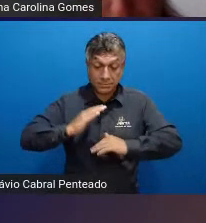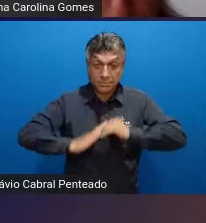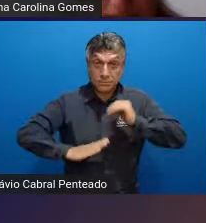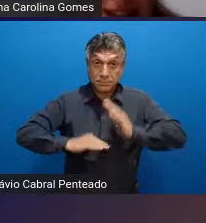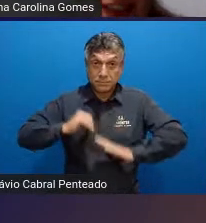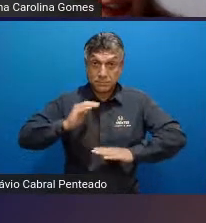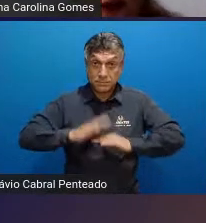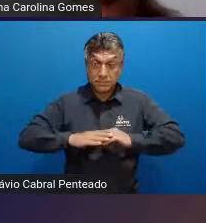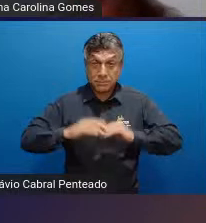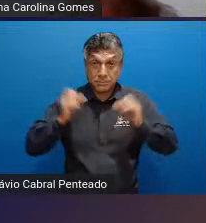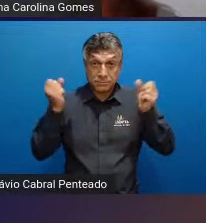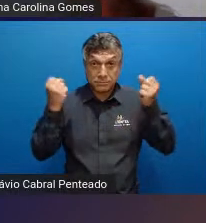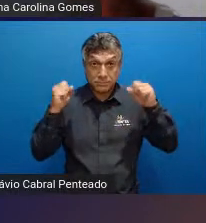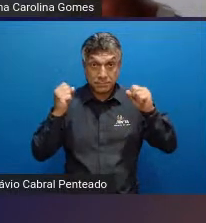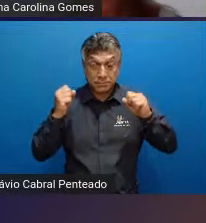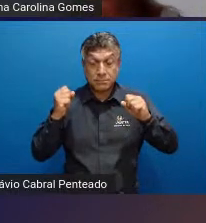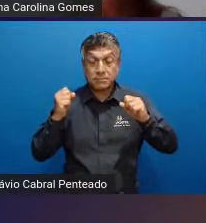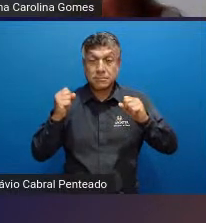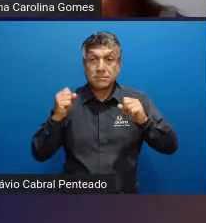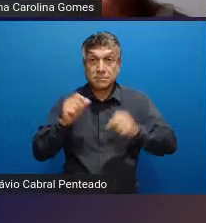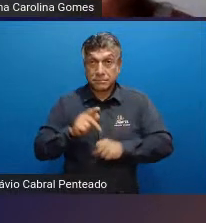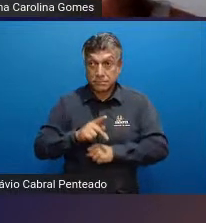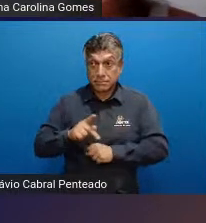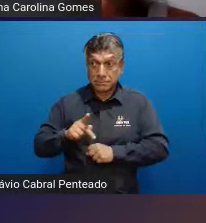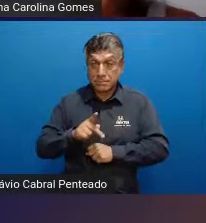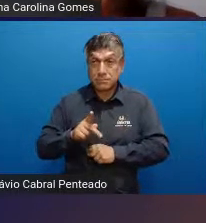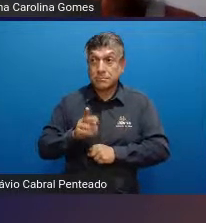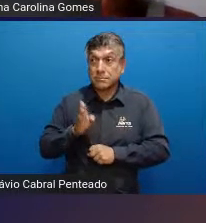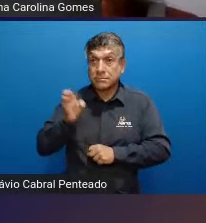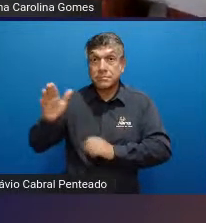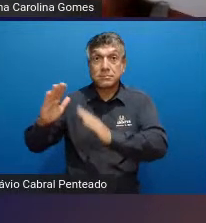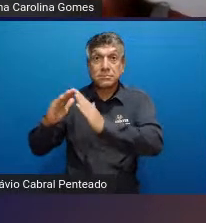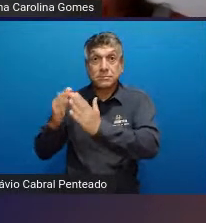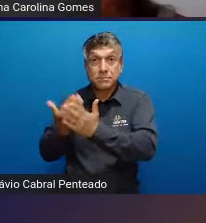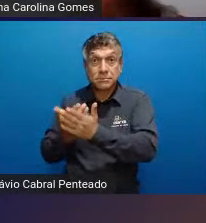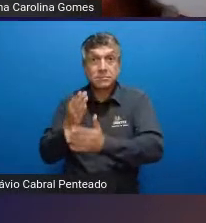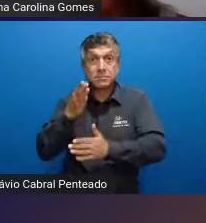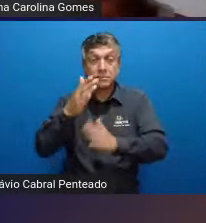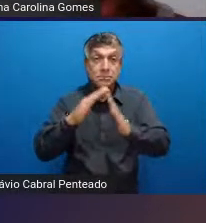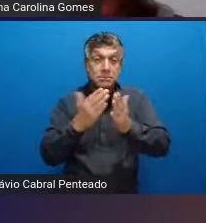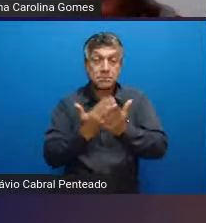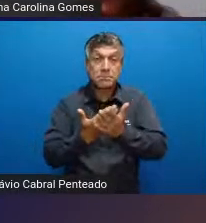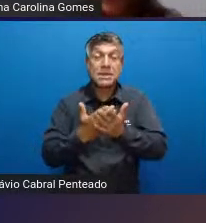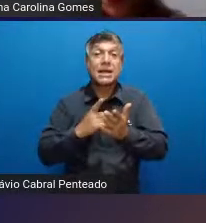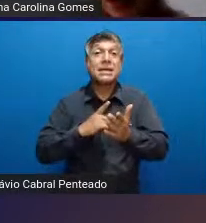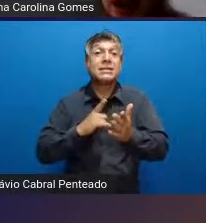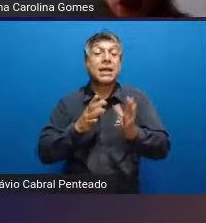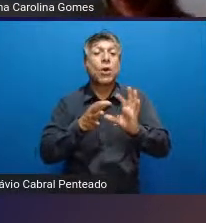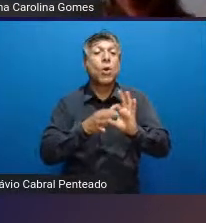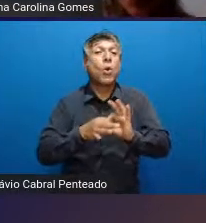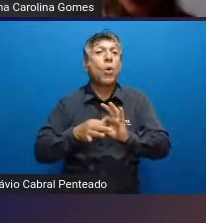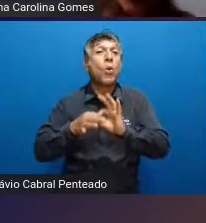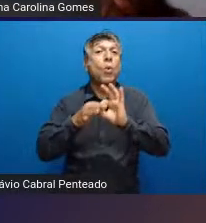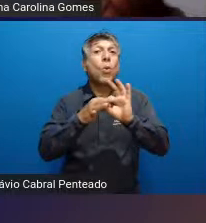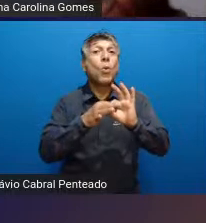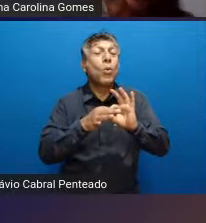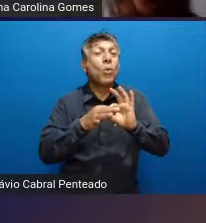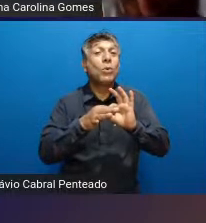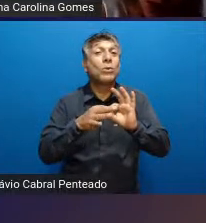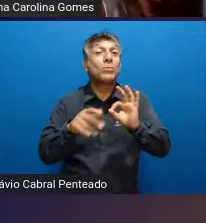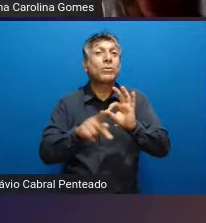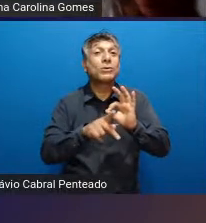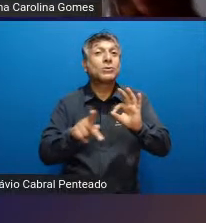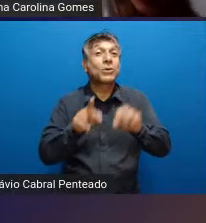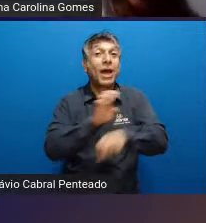educação física também dentro da escola do ambiente que ele trabalha ele tem uma união com um professor de educação especial porque daí o